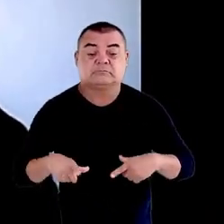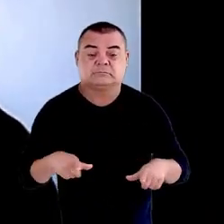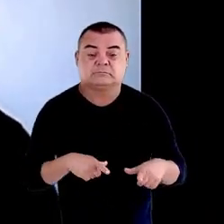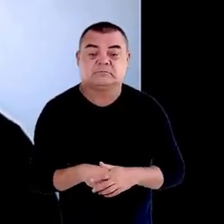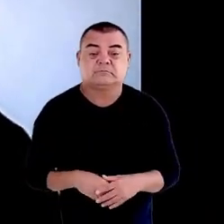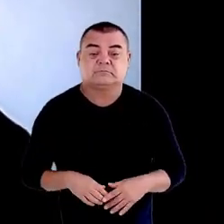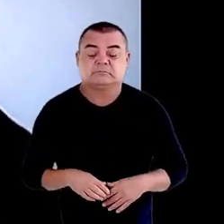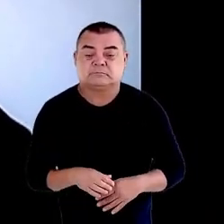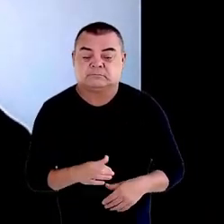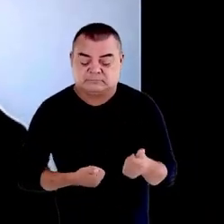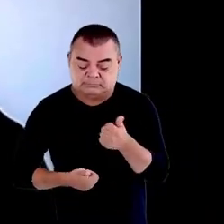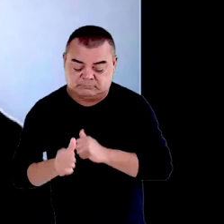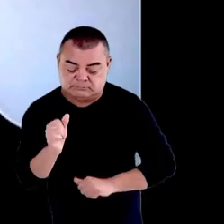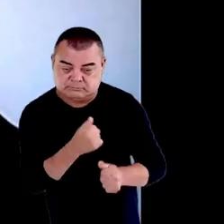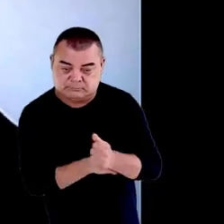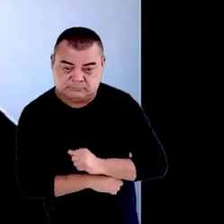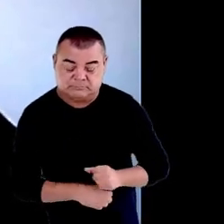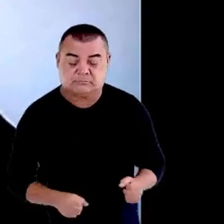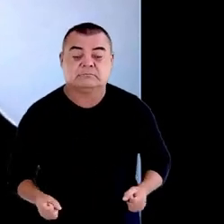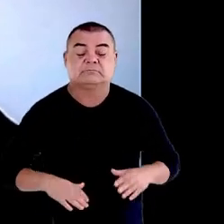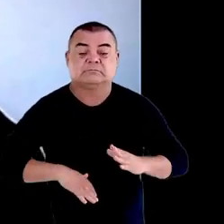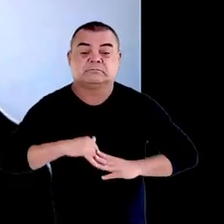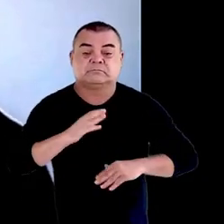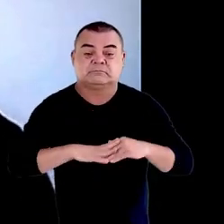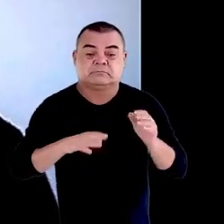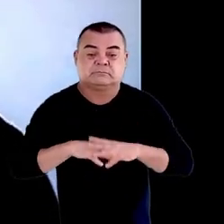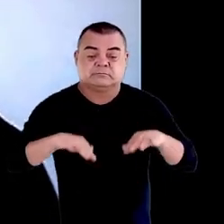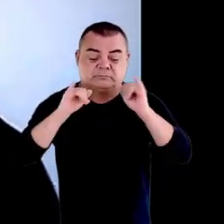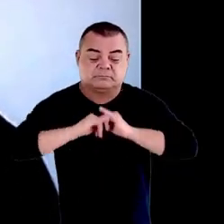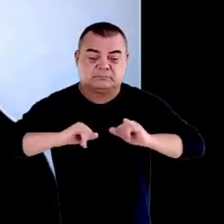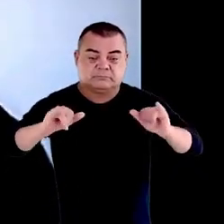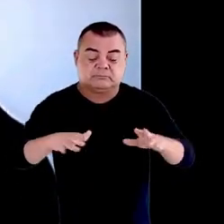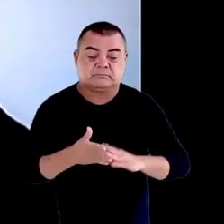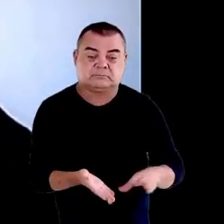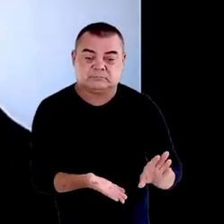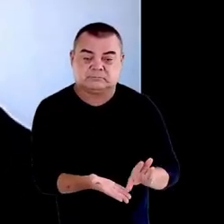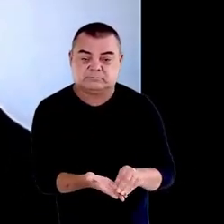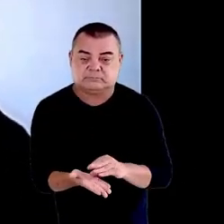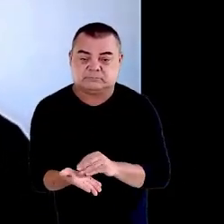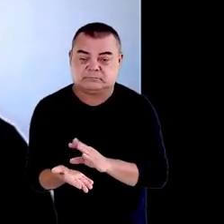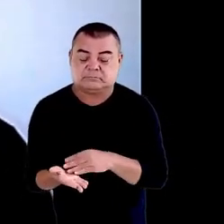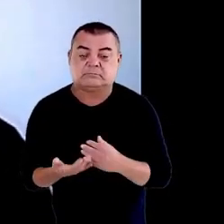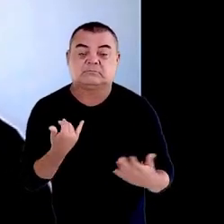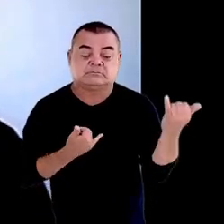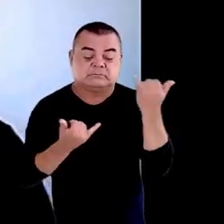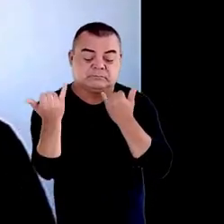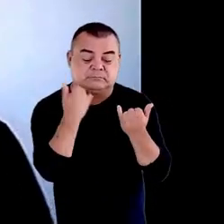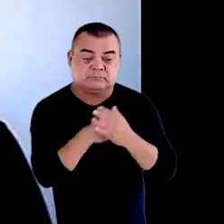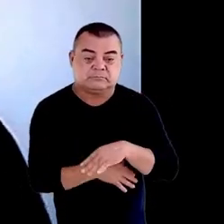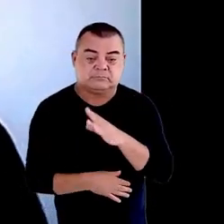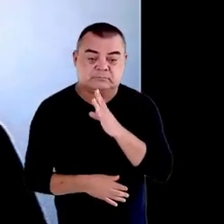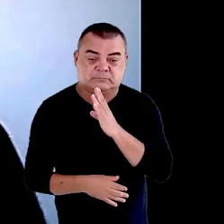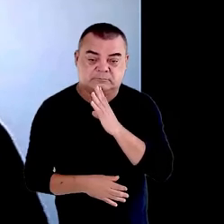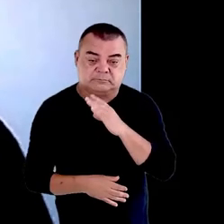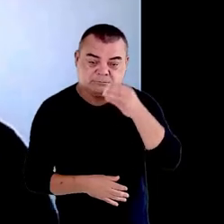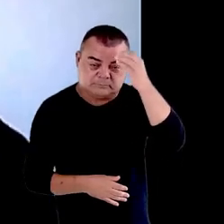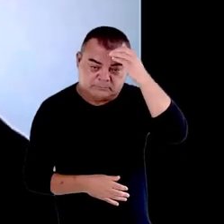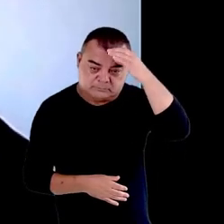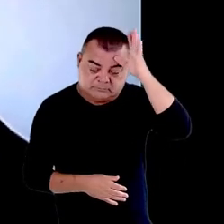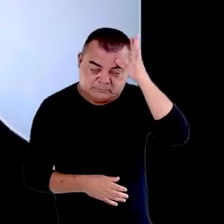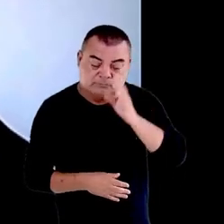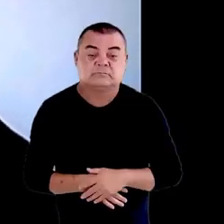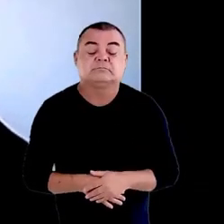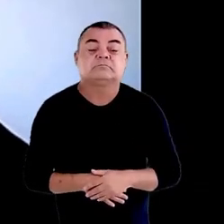análise, produção e divulgação sistemática de dados, informações e conhecimentos sobre o